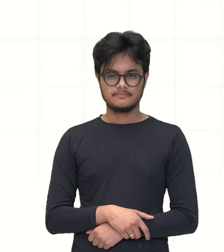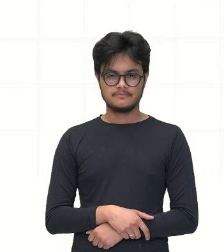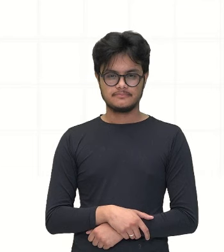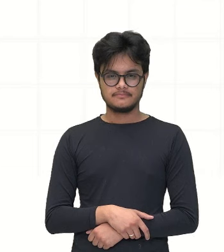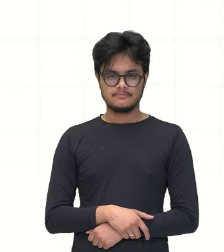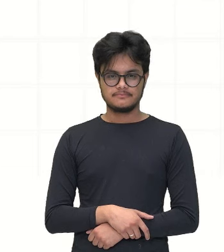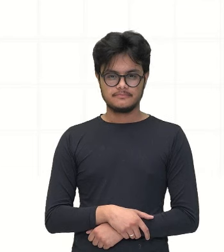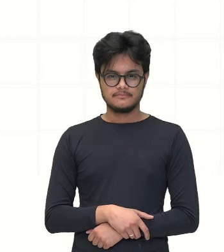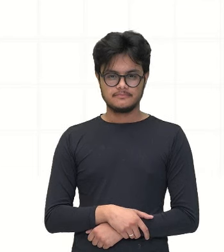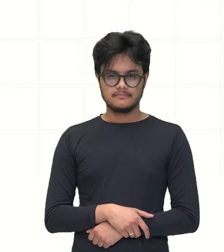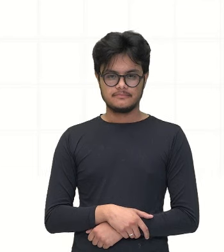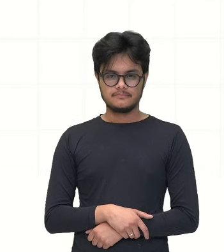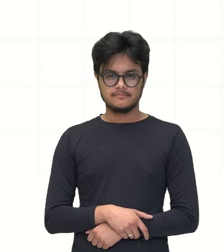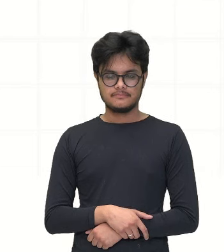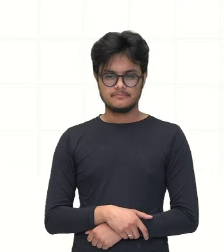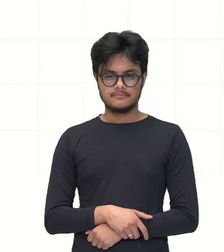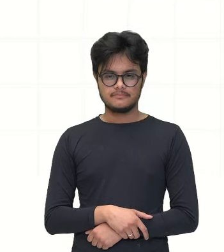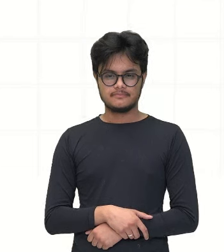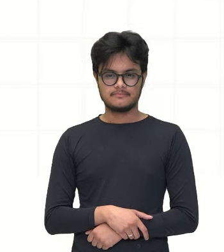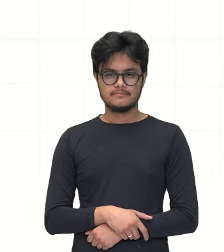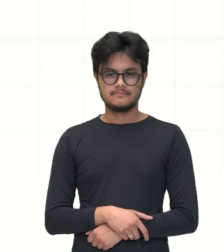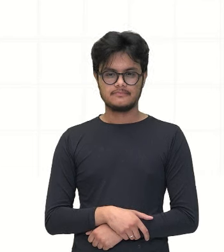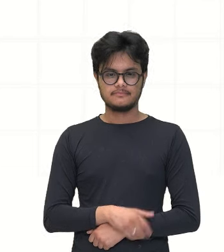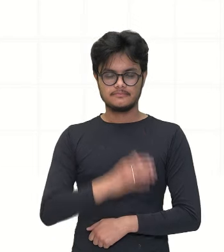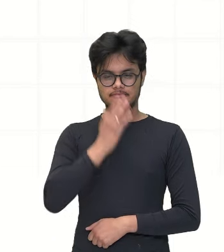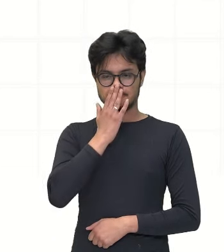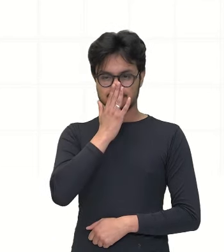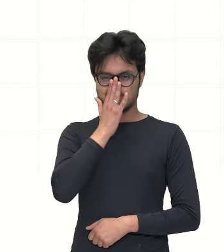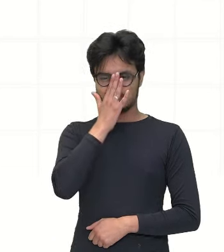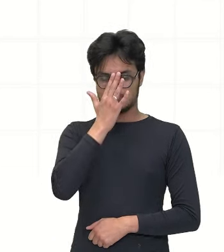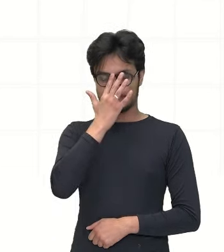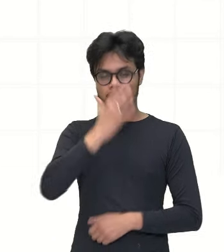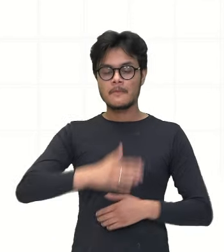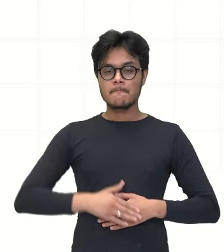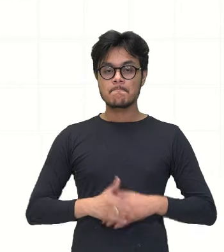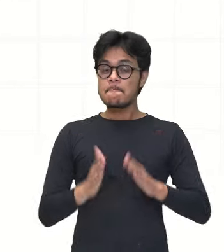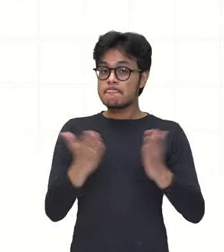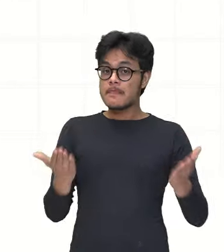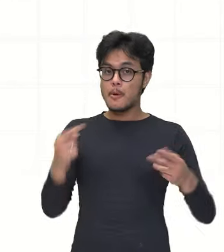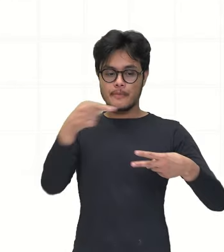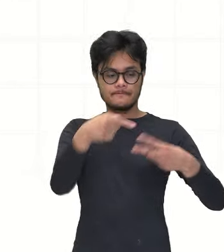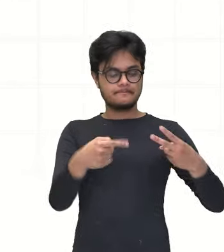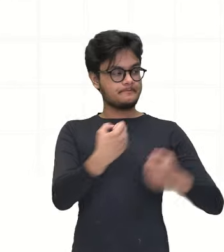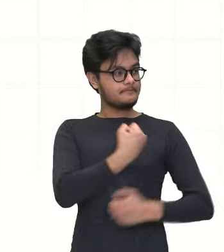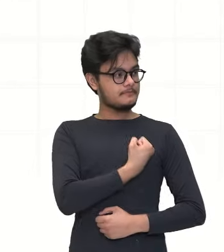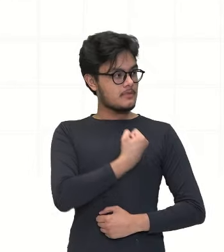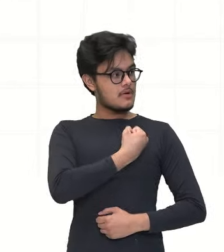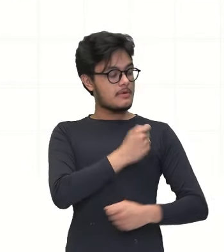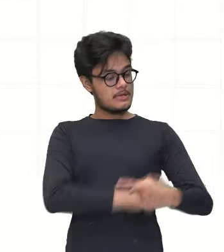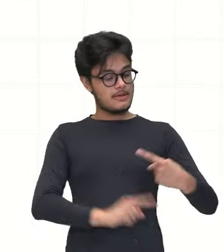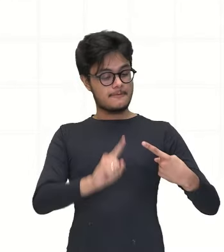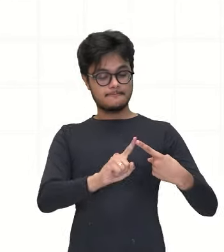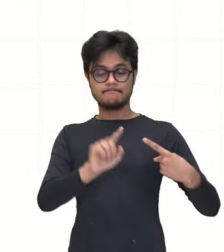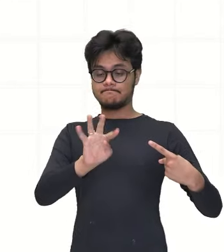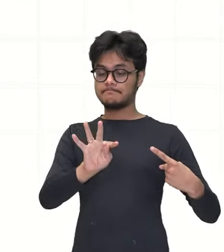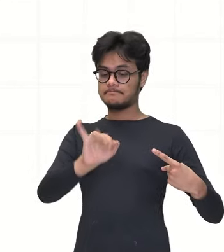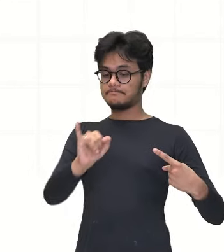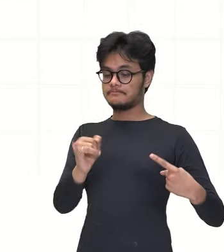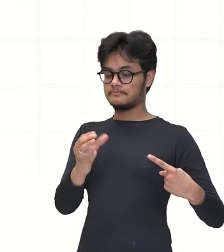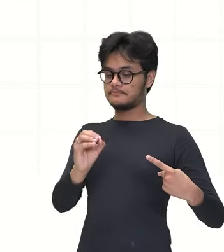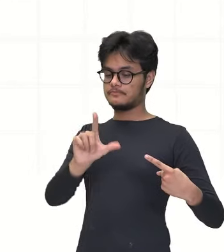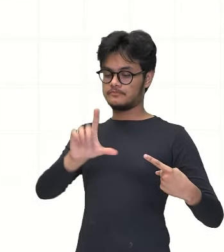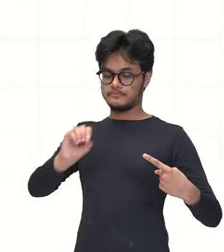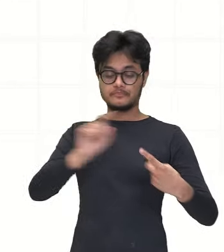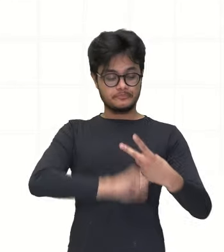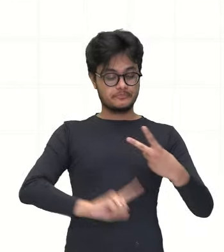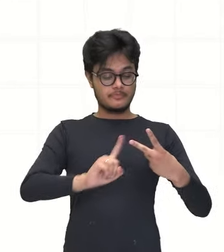grandezas diretamente proporcionais. Quais eram as grandezas? Era o tijolo, né? A quantidade de tijolo e a